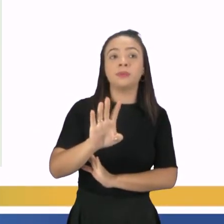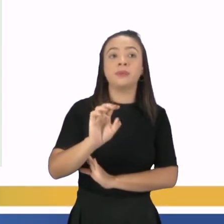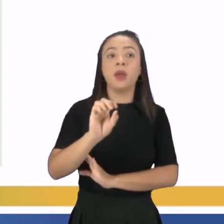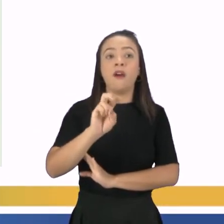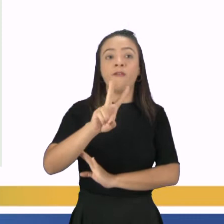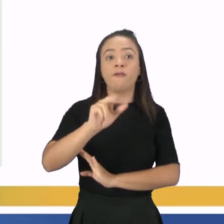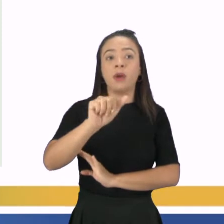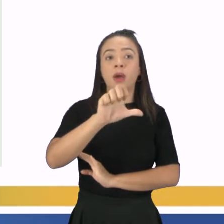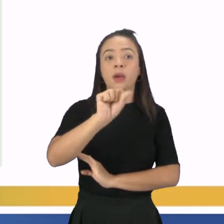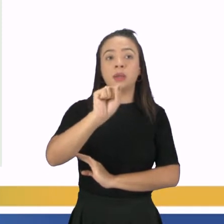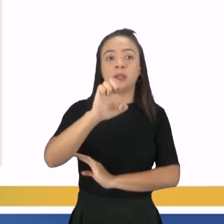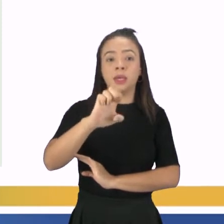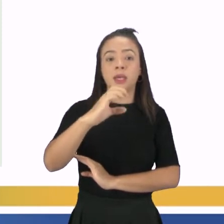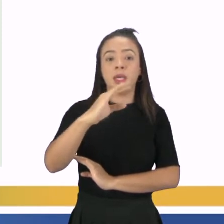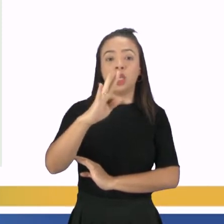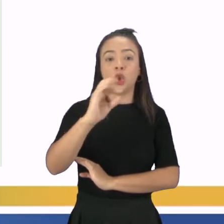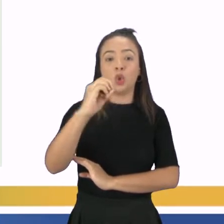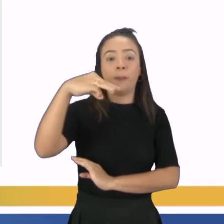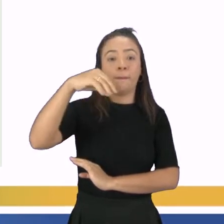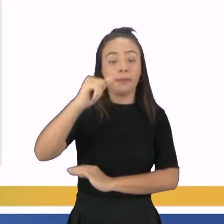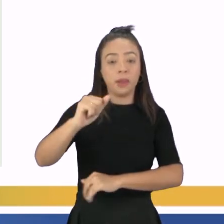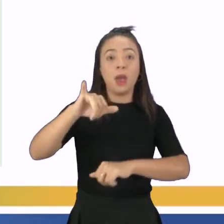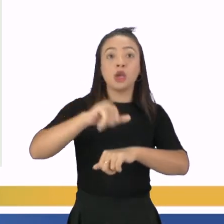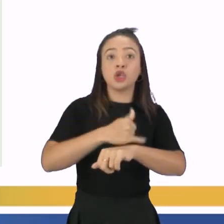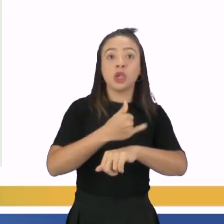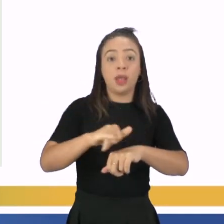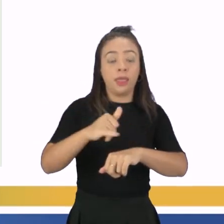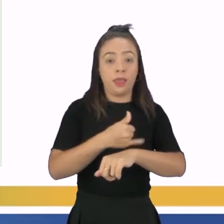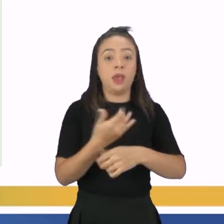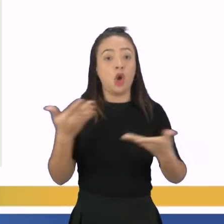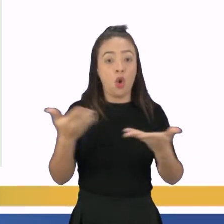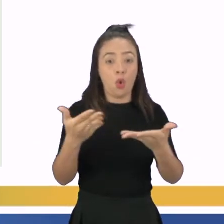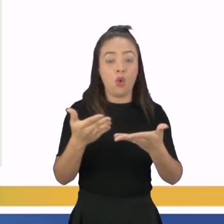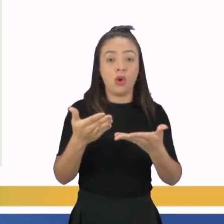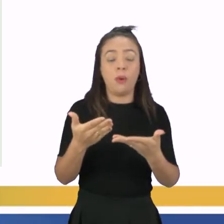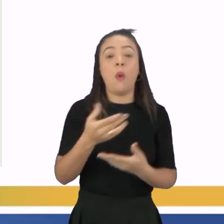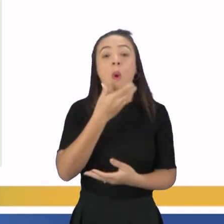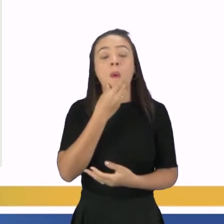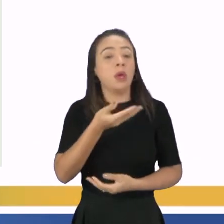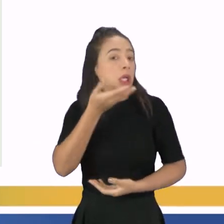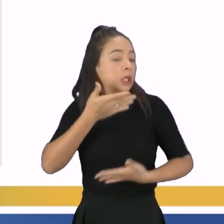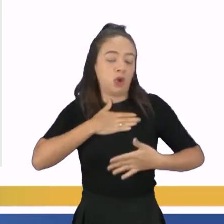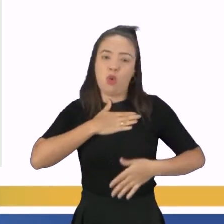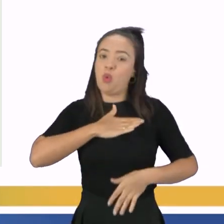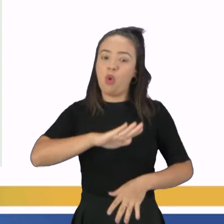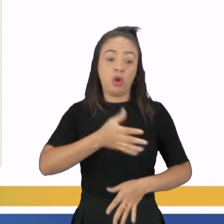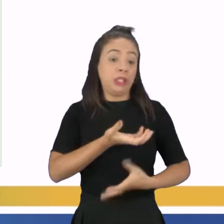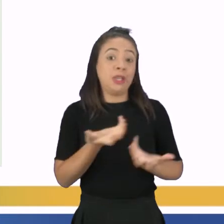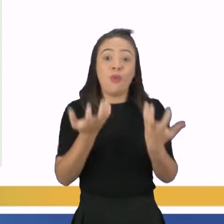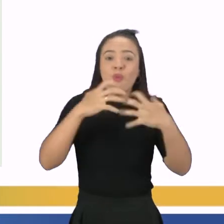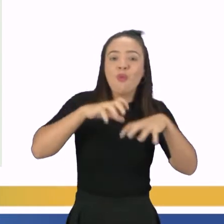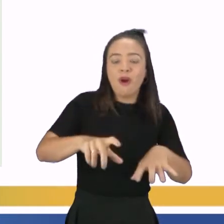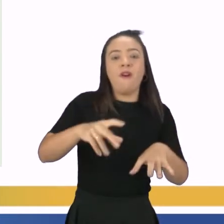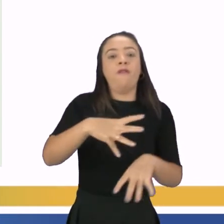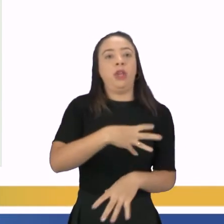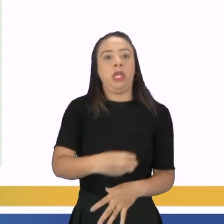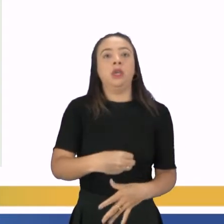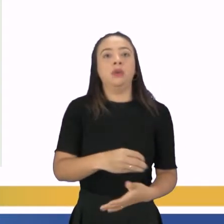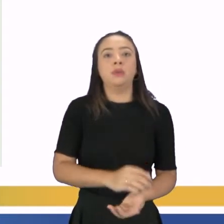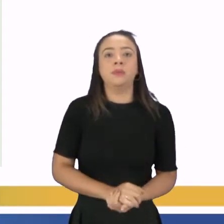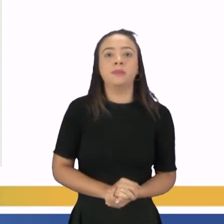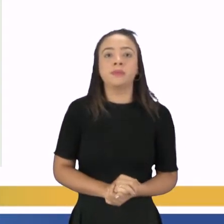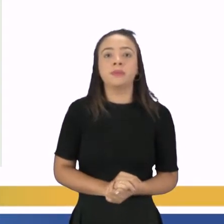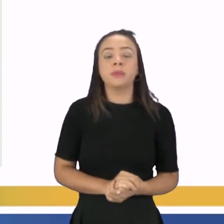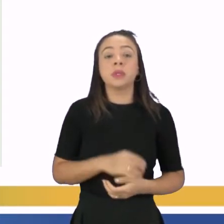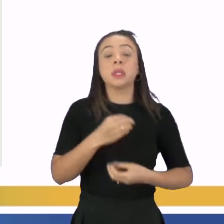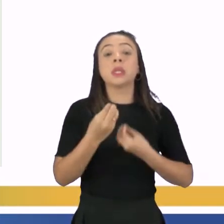recursos procurados atualmente por homens que não desejam ter filhos A eficácia desse método anticoncepcional deve-se-á, né?